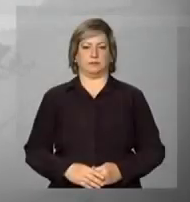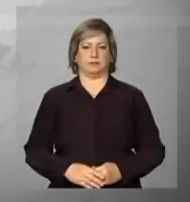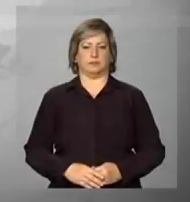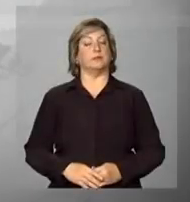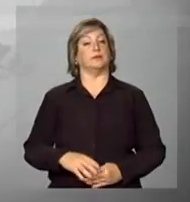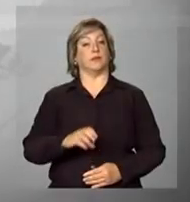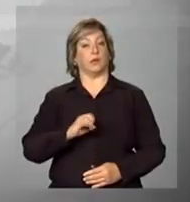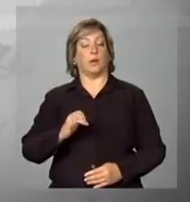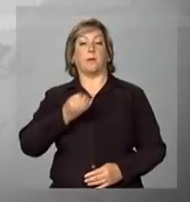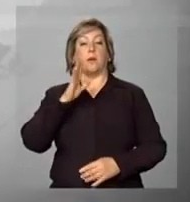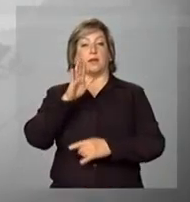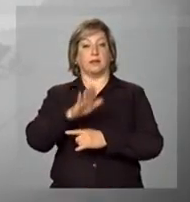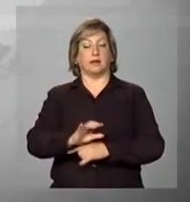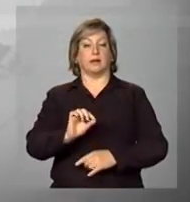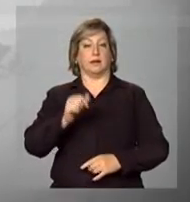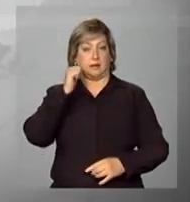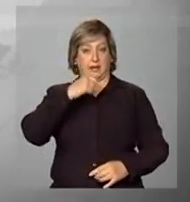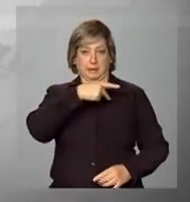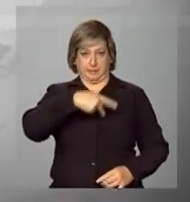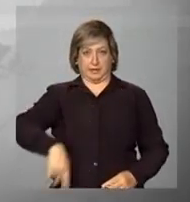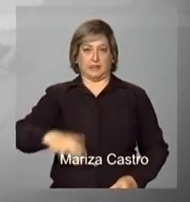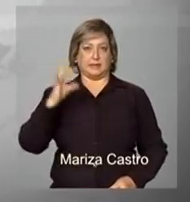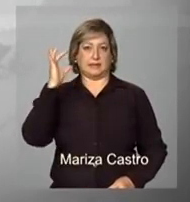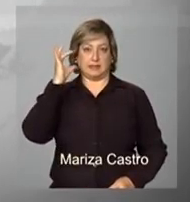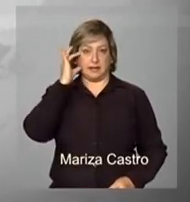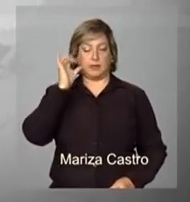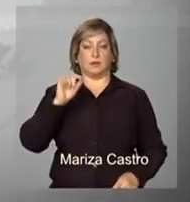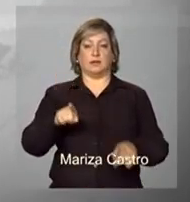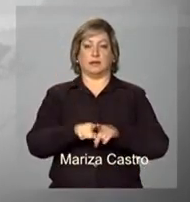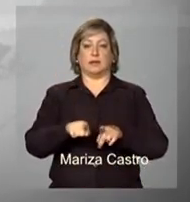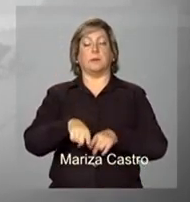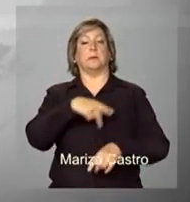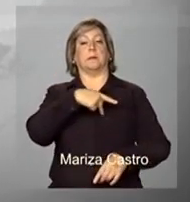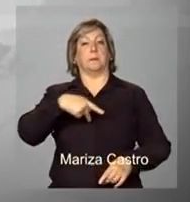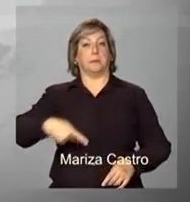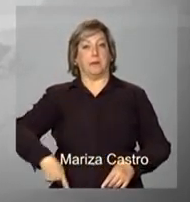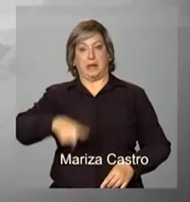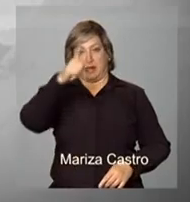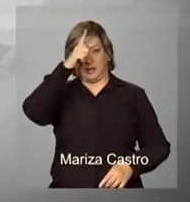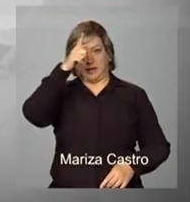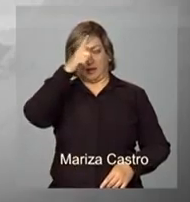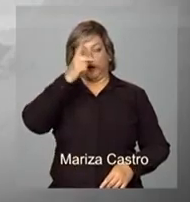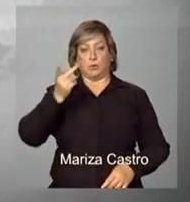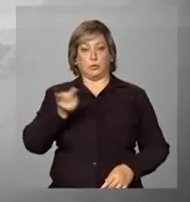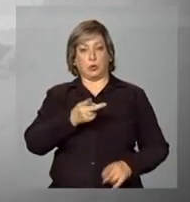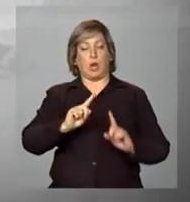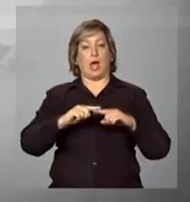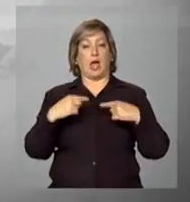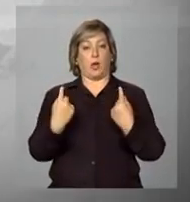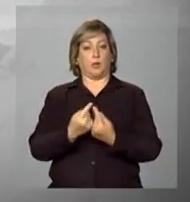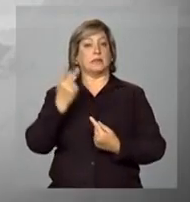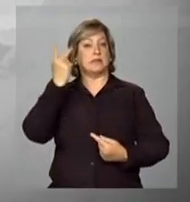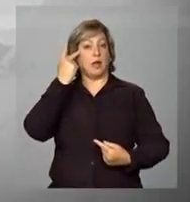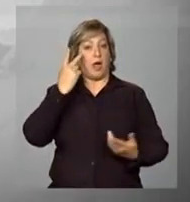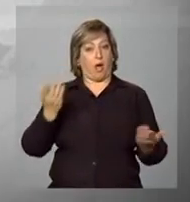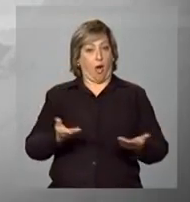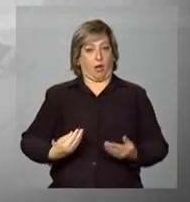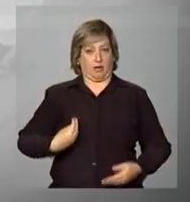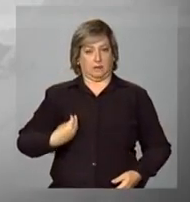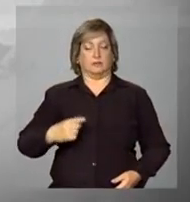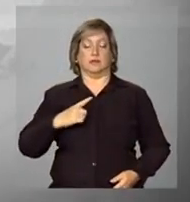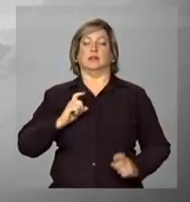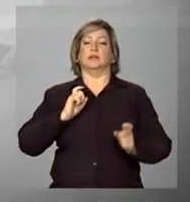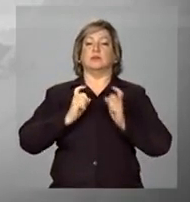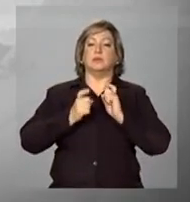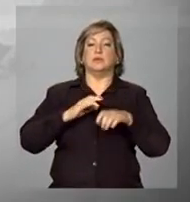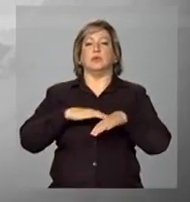Olá, boa tarde. A presidenta Dilma Rousseff e o presidente da Alemanha estão reunidos em São Paulo. Eles discutem